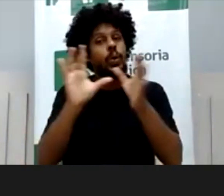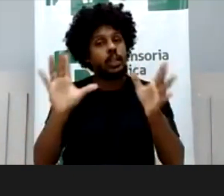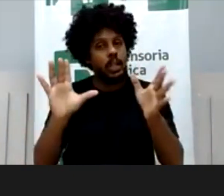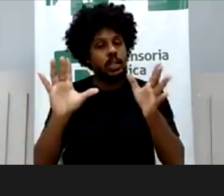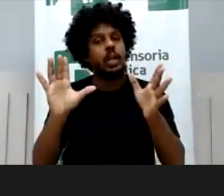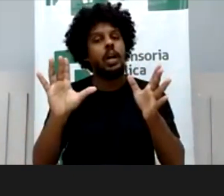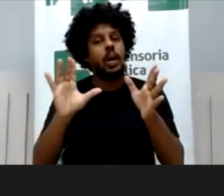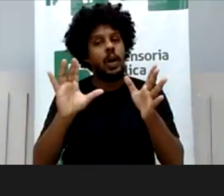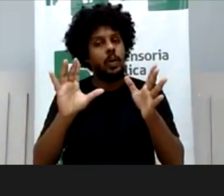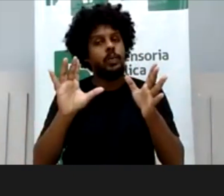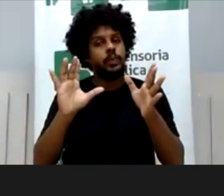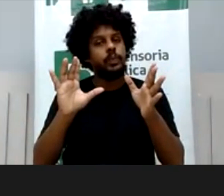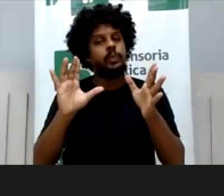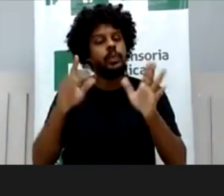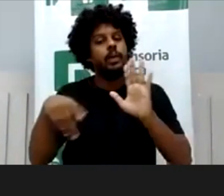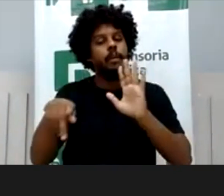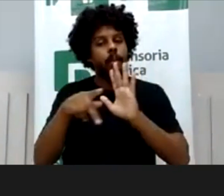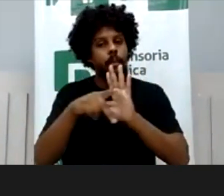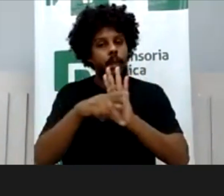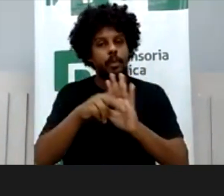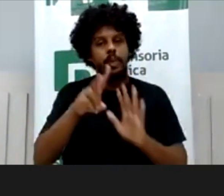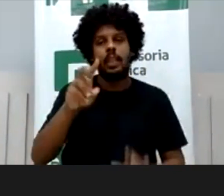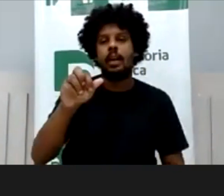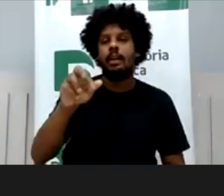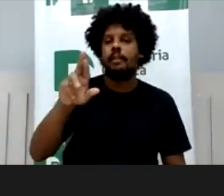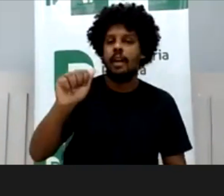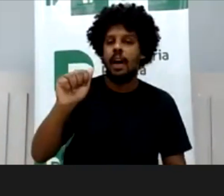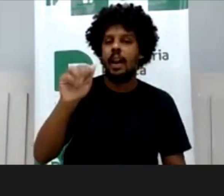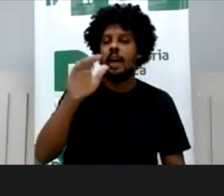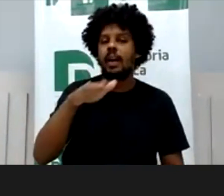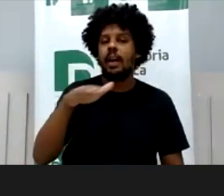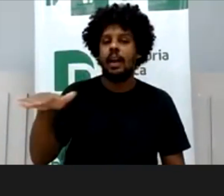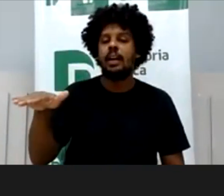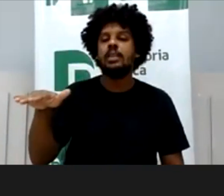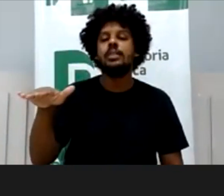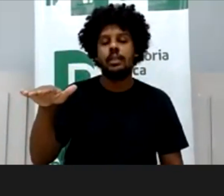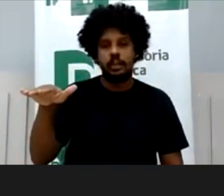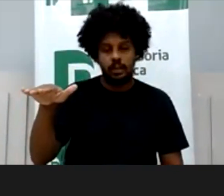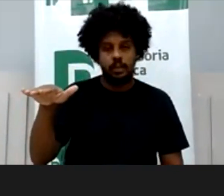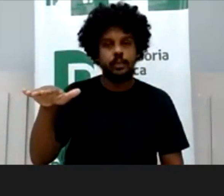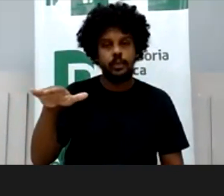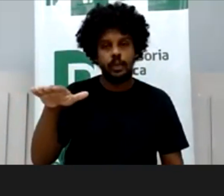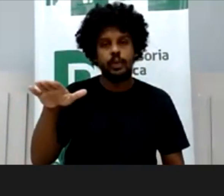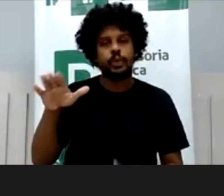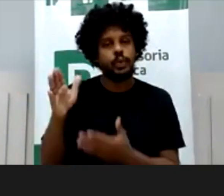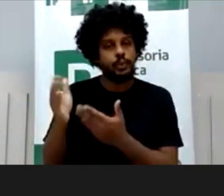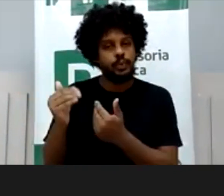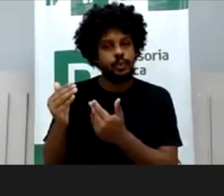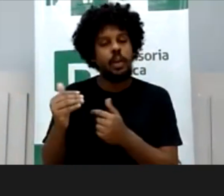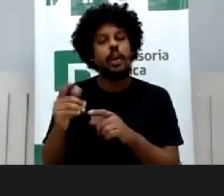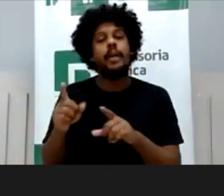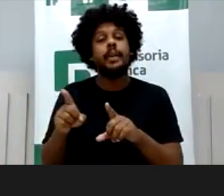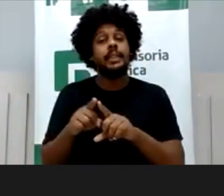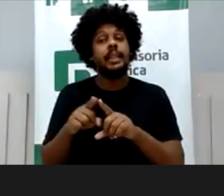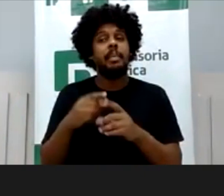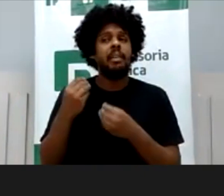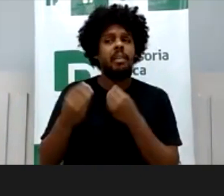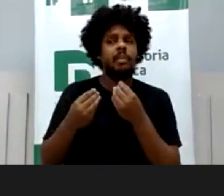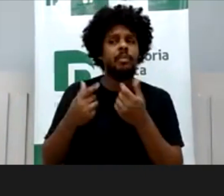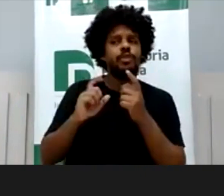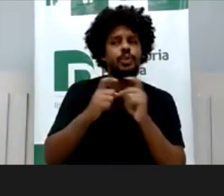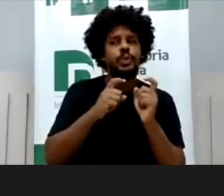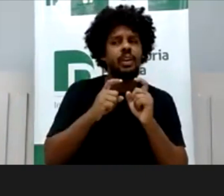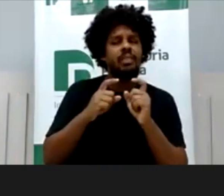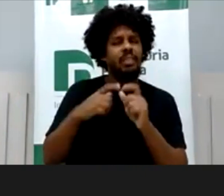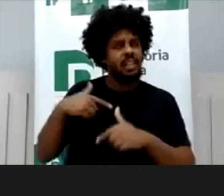por um tempo, o direito mesmo comercial, trabalhista daquela criança foi discutido na vara da infância e depois hoje